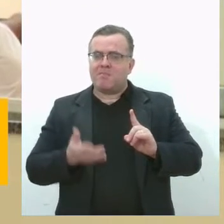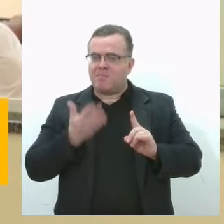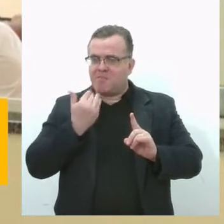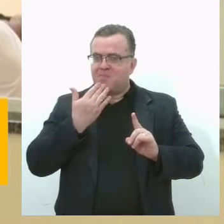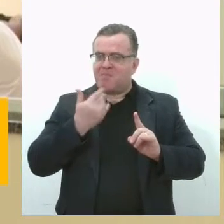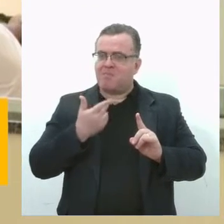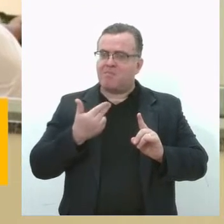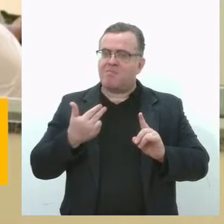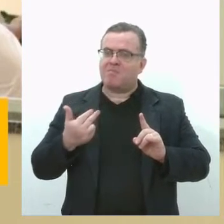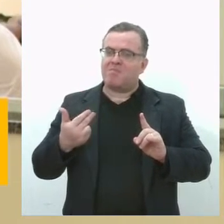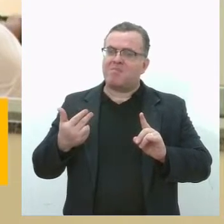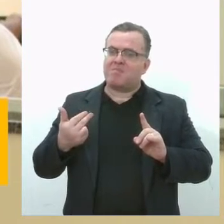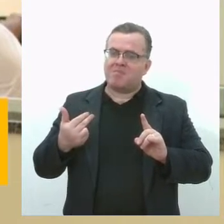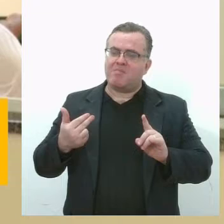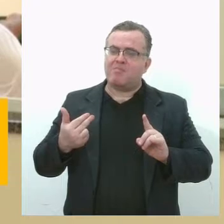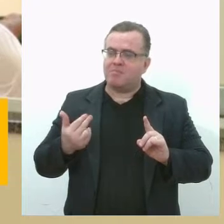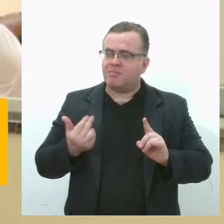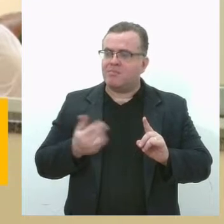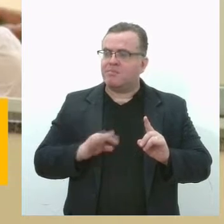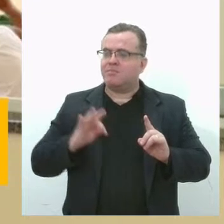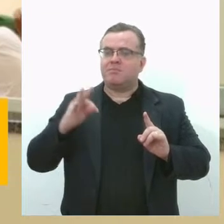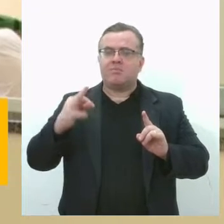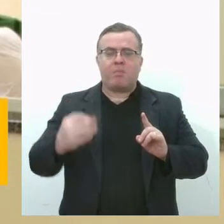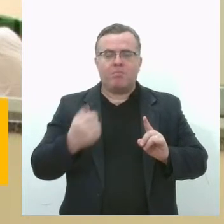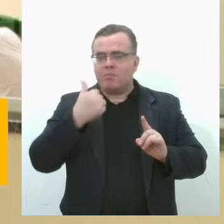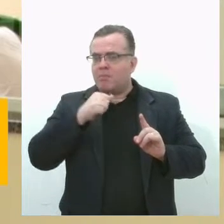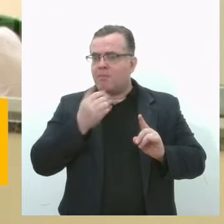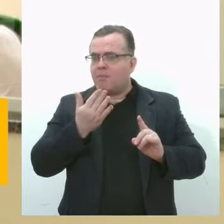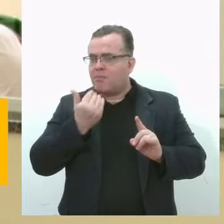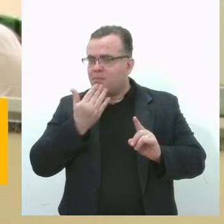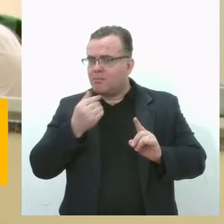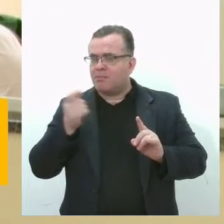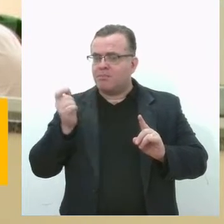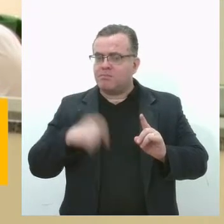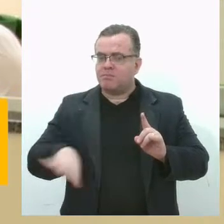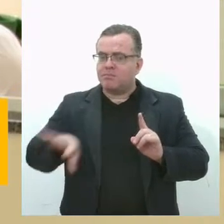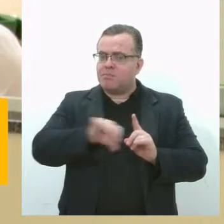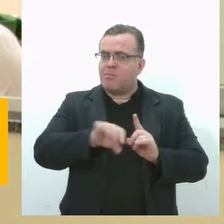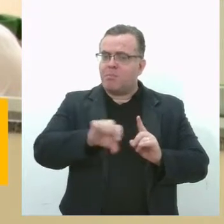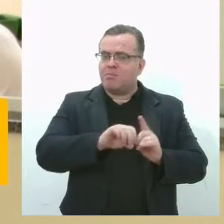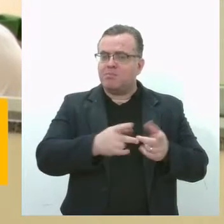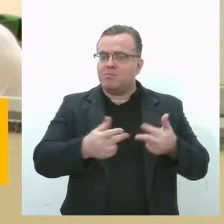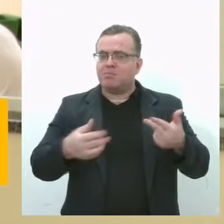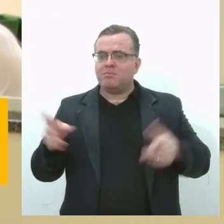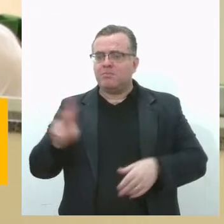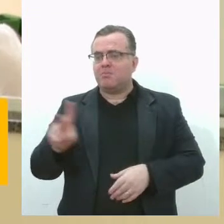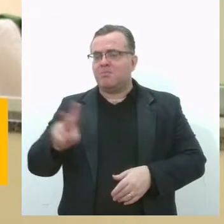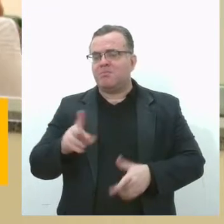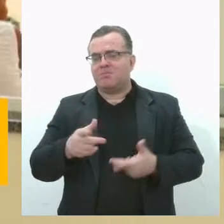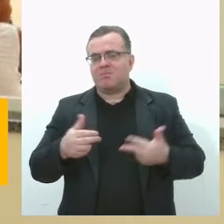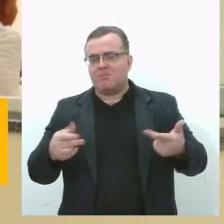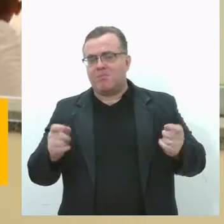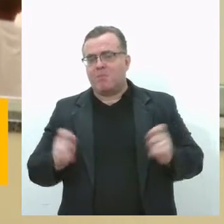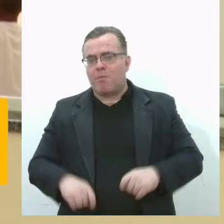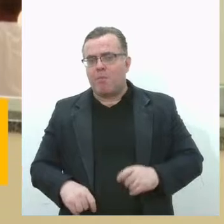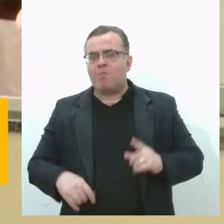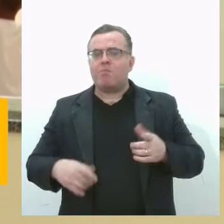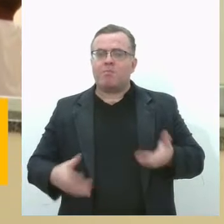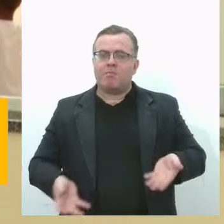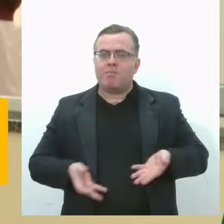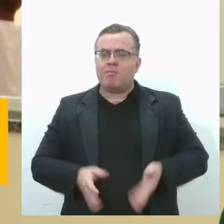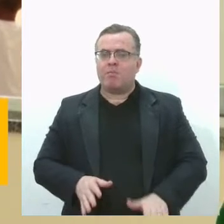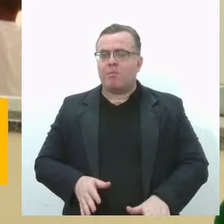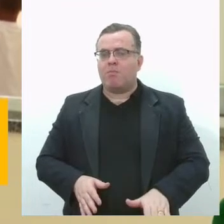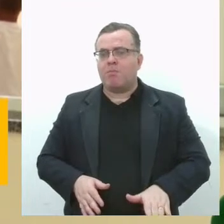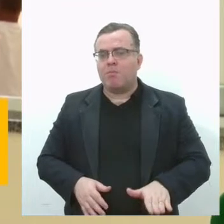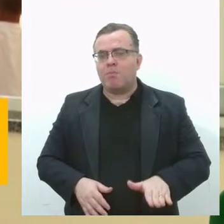nutrientes. Tudo que a nossa mãe come, nós já começamos a ingerir dentro da barriga. E aí, quando a criança adquire os bons hábitos, quando é